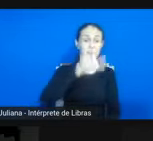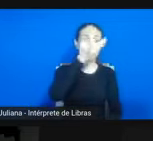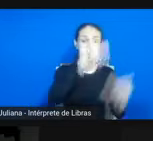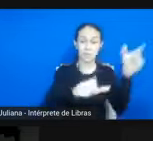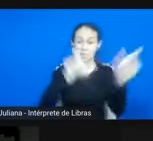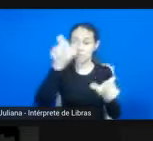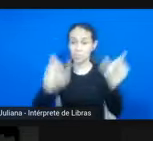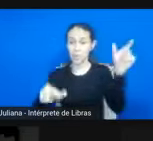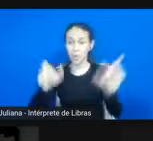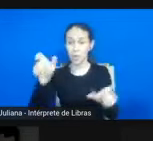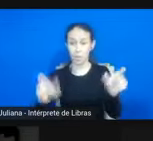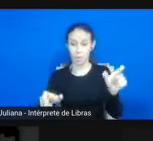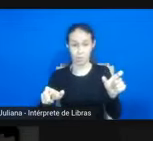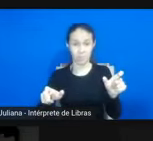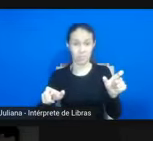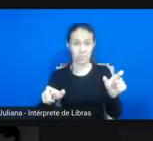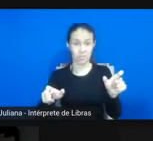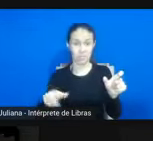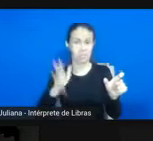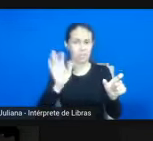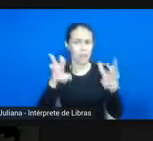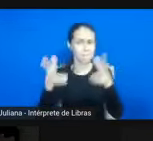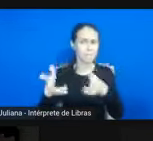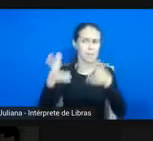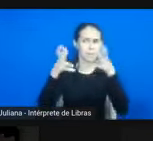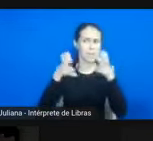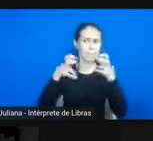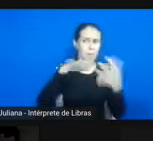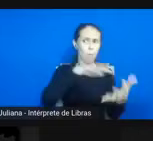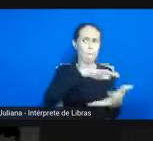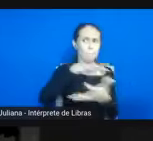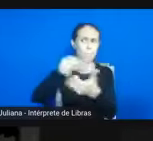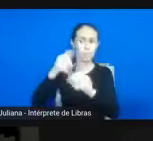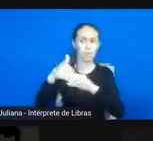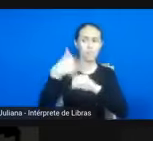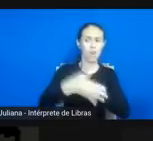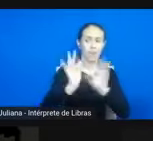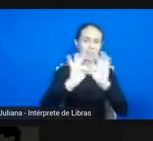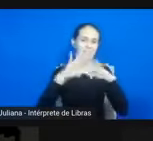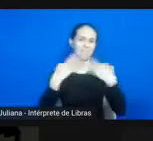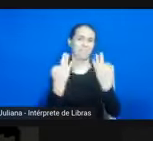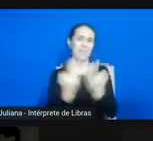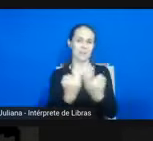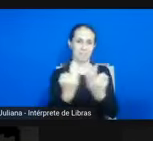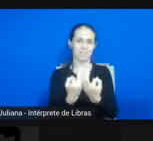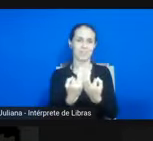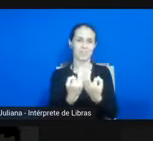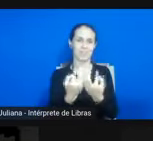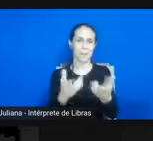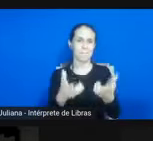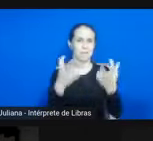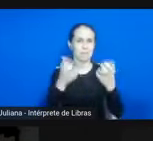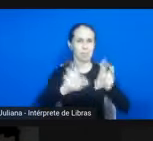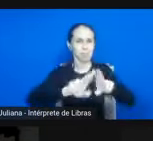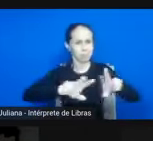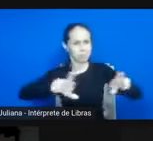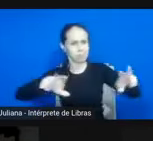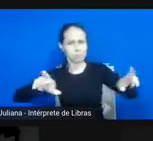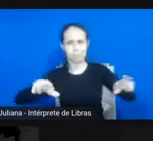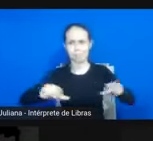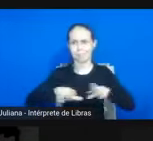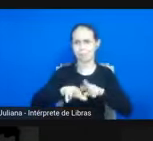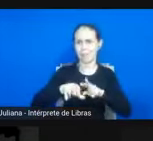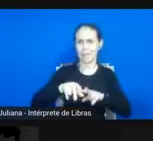familiar. No terceiro ano, eles têm que começar a perceber o mundo ao seu redor e perceber as diferenças, a diversidade, as possibilidades de riqueza,